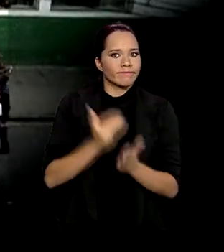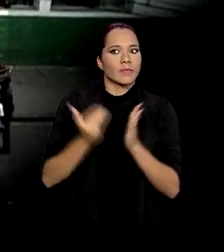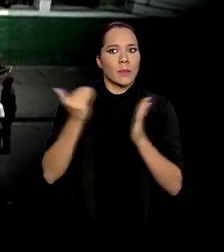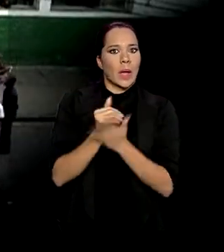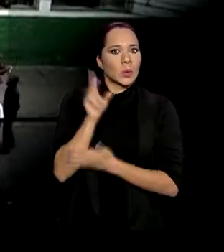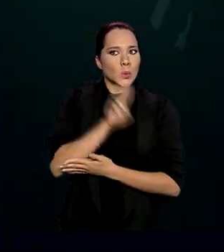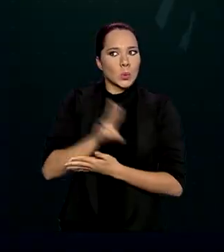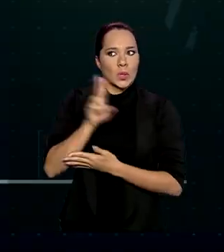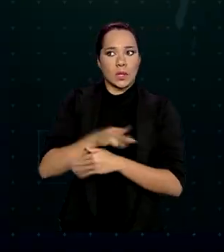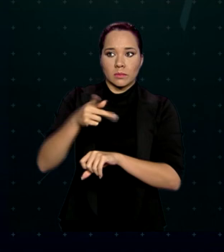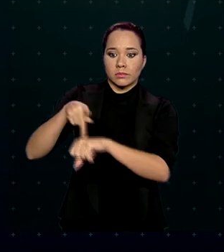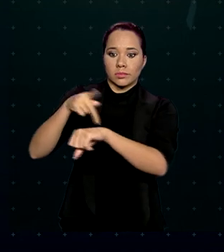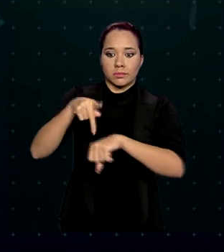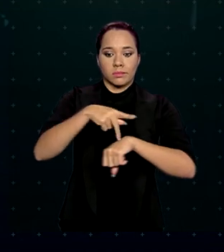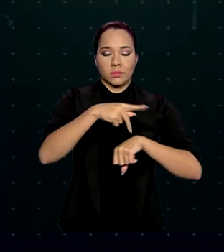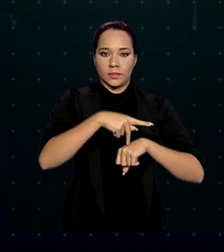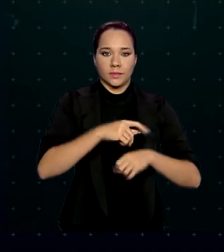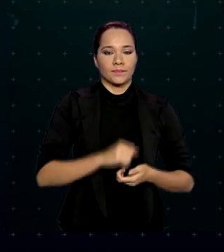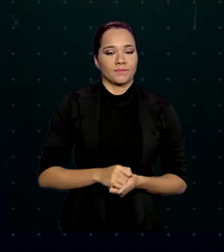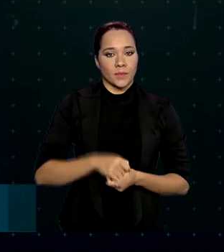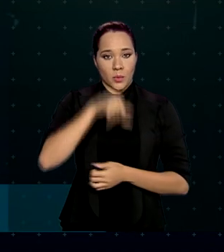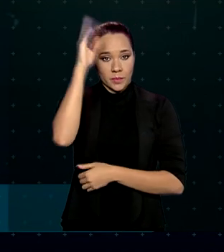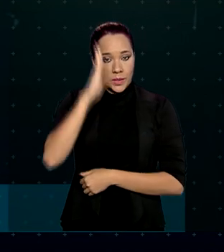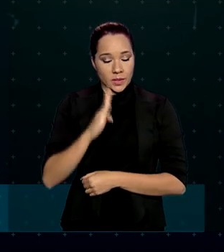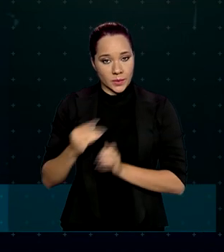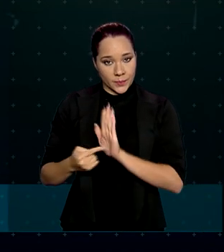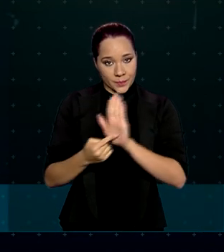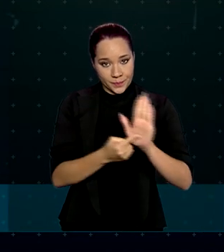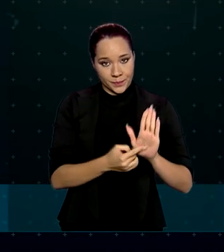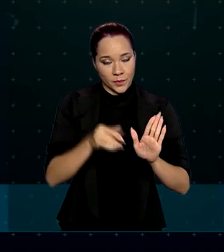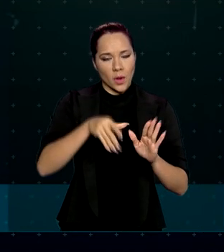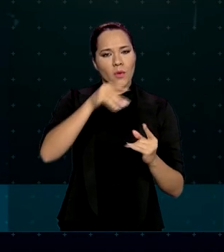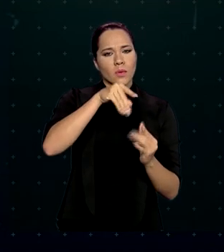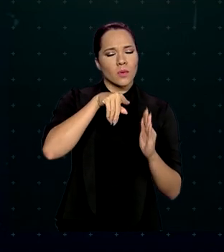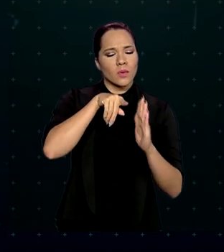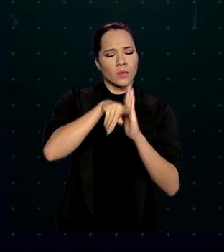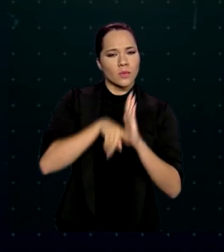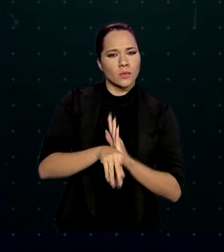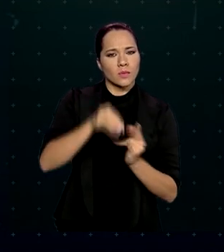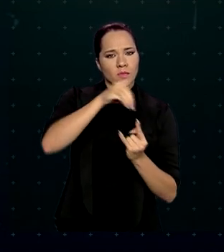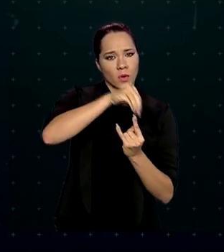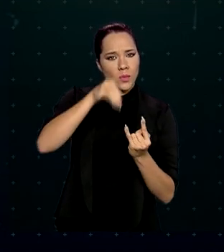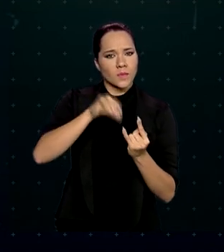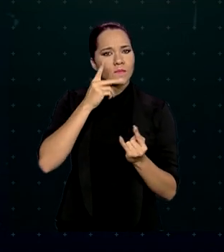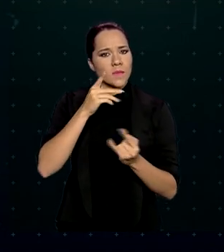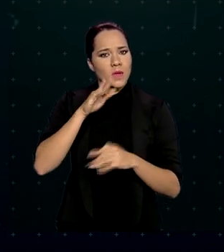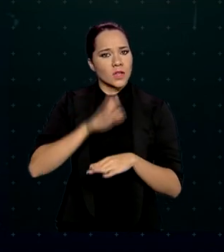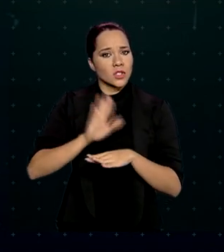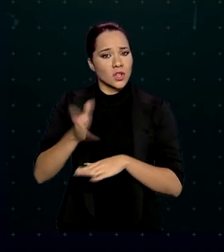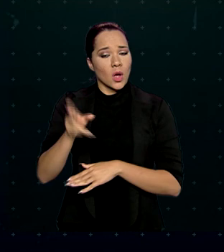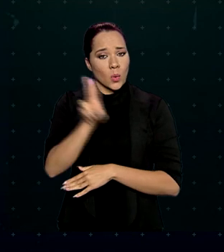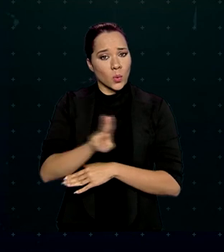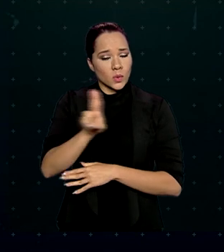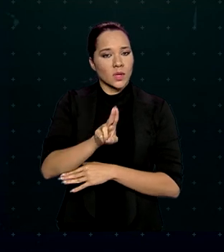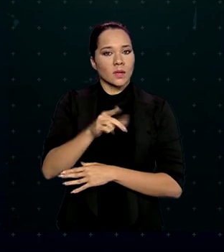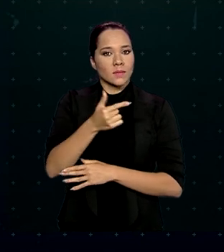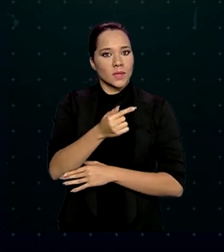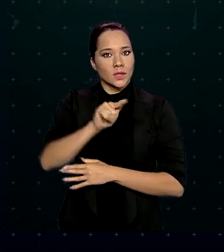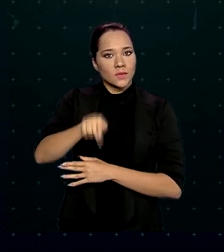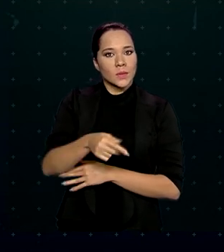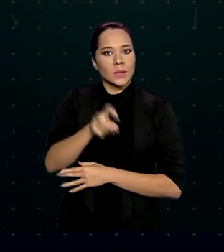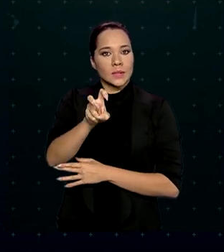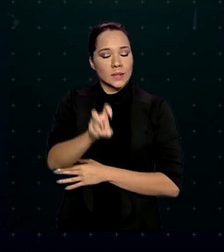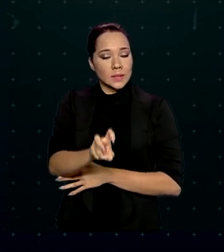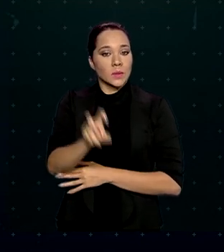todos os países. No Brasil, estatísticas da Fiocruz revelaram que ela já foi utilizada por 7,7%